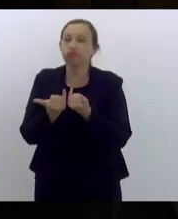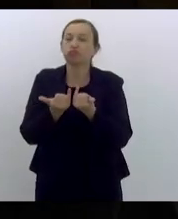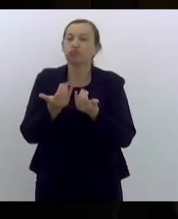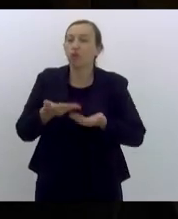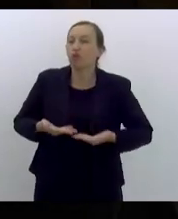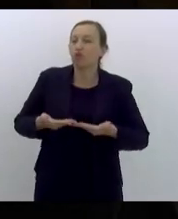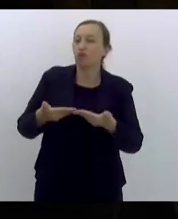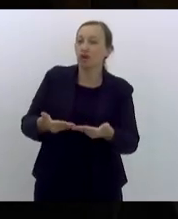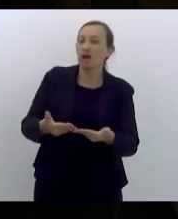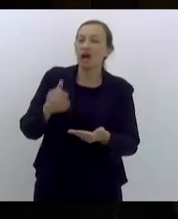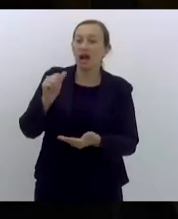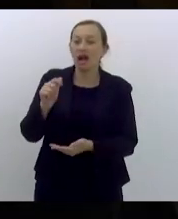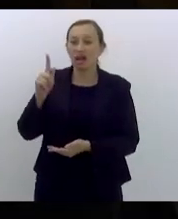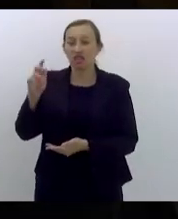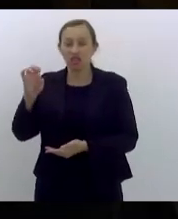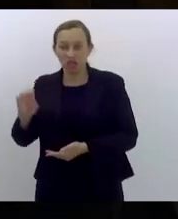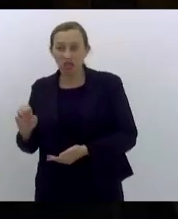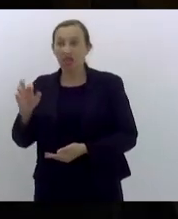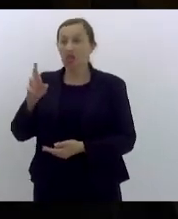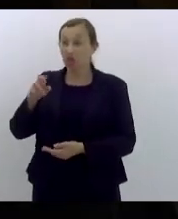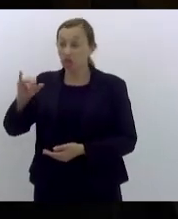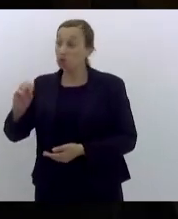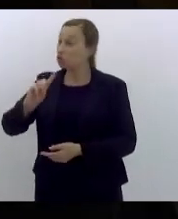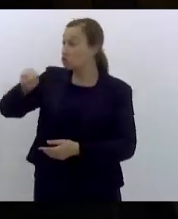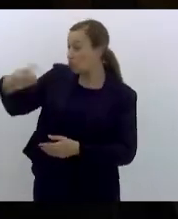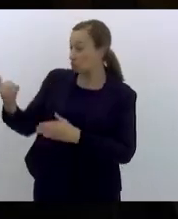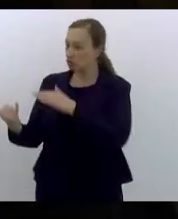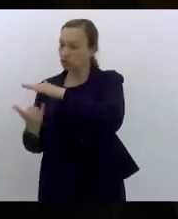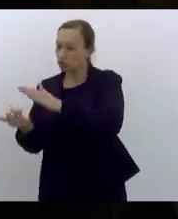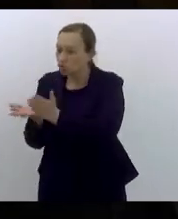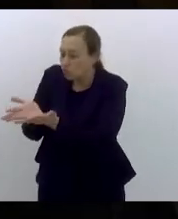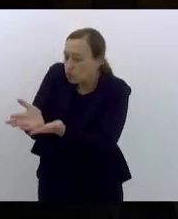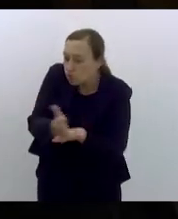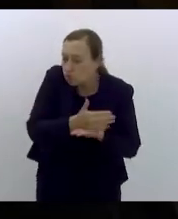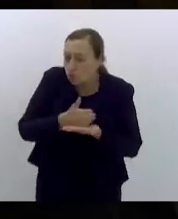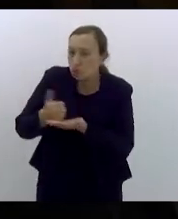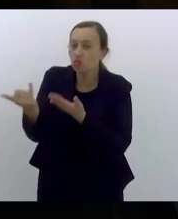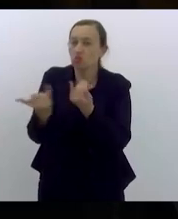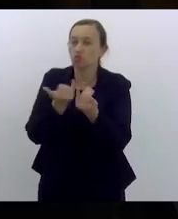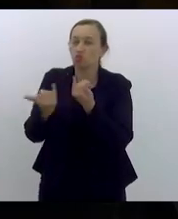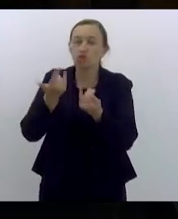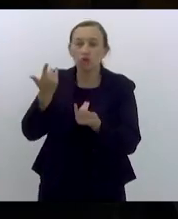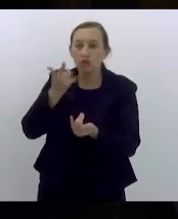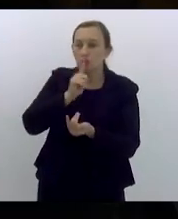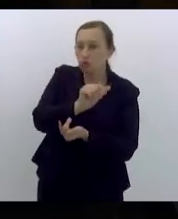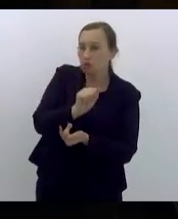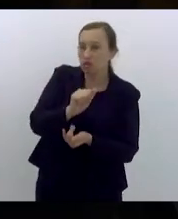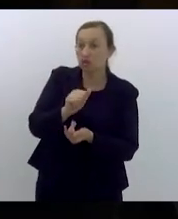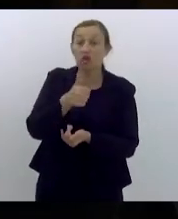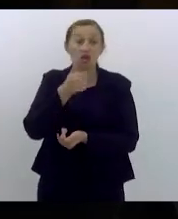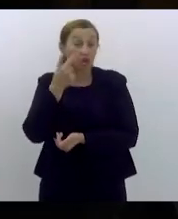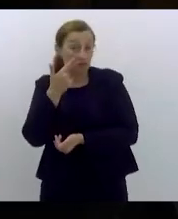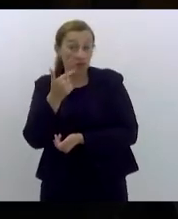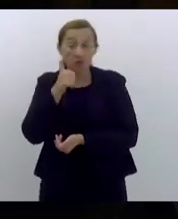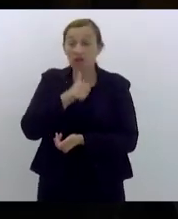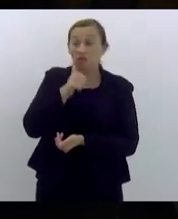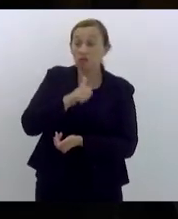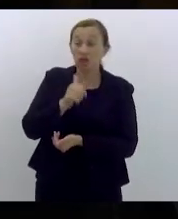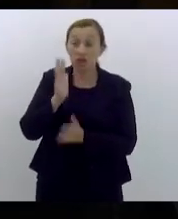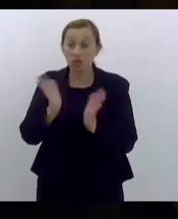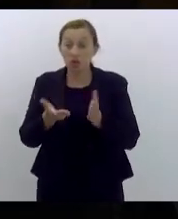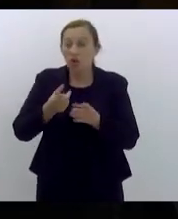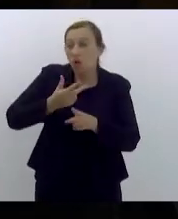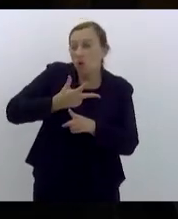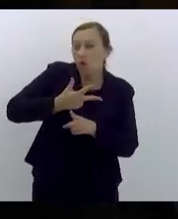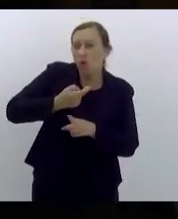oferecem a Agirio e outras instituições que colhem esses dados e conseguimos constatar que as mulheres hoje correspondem por quase